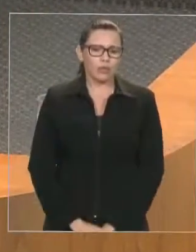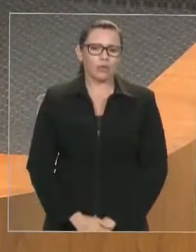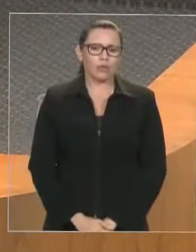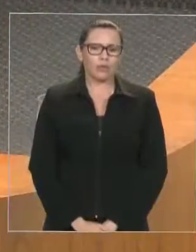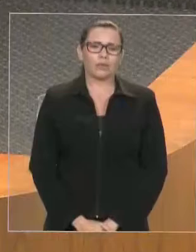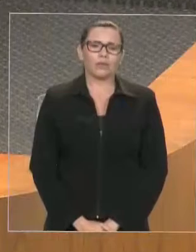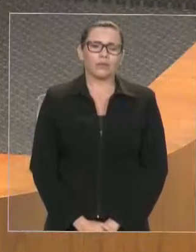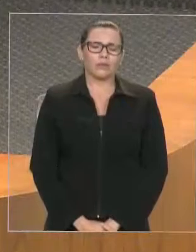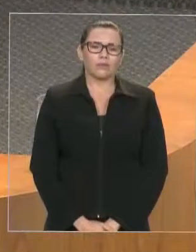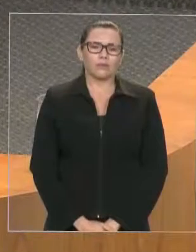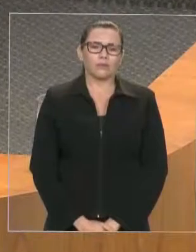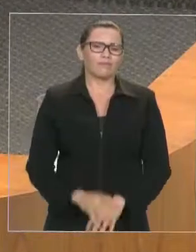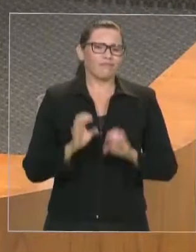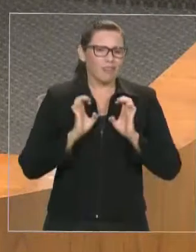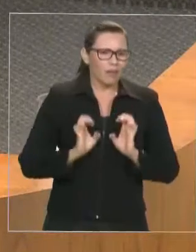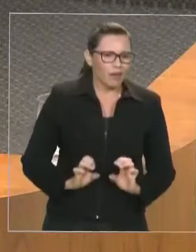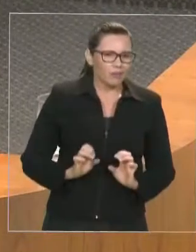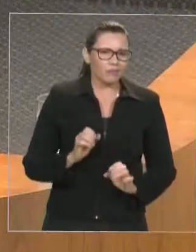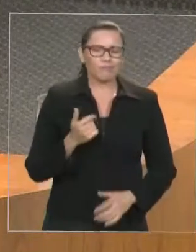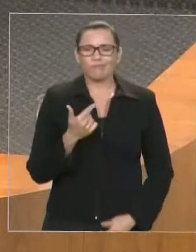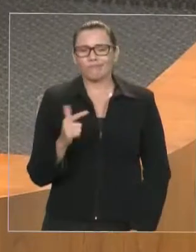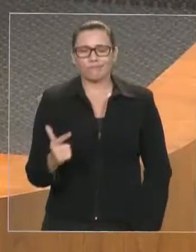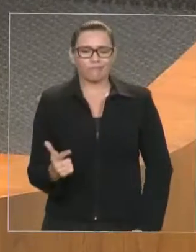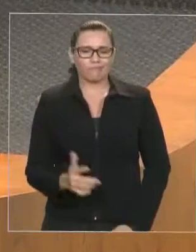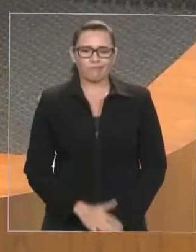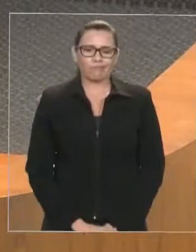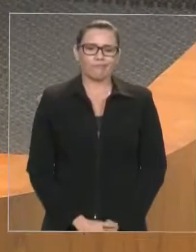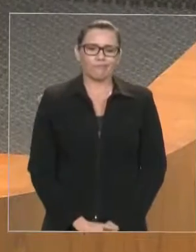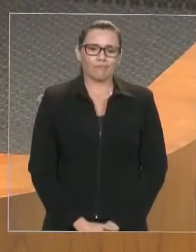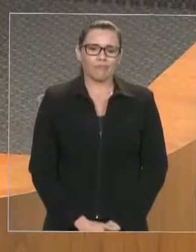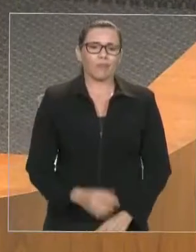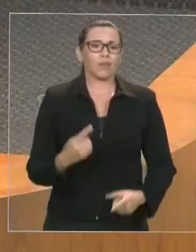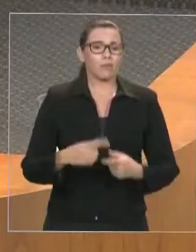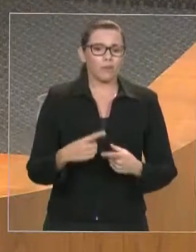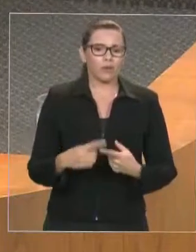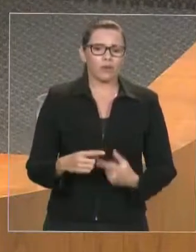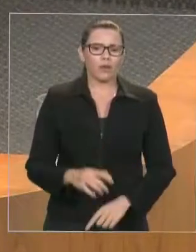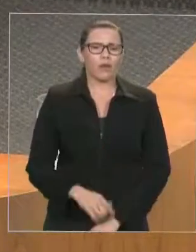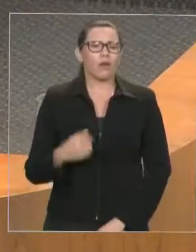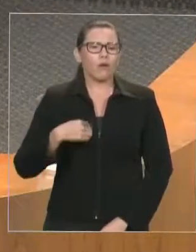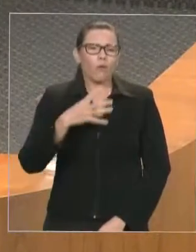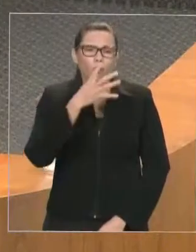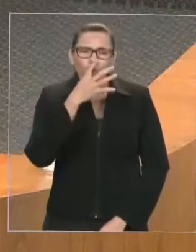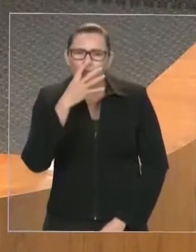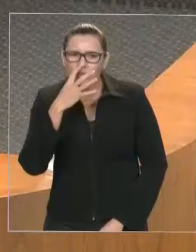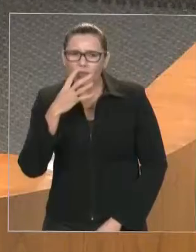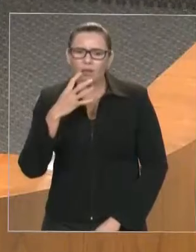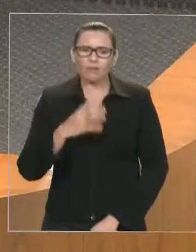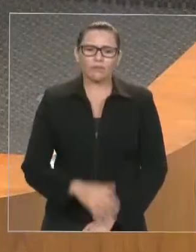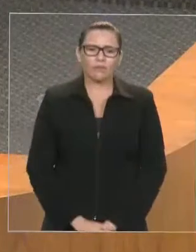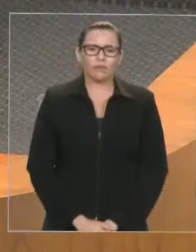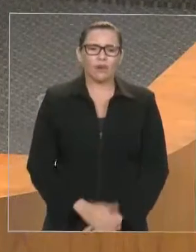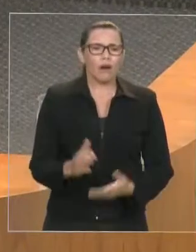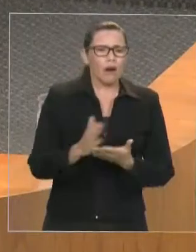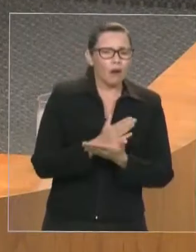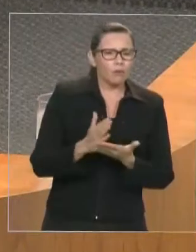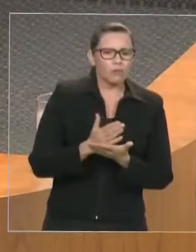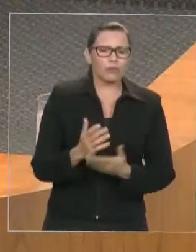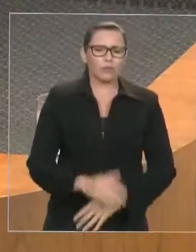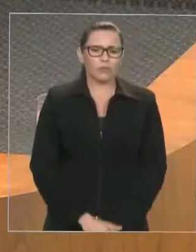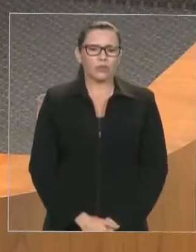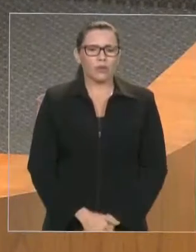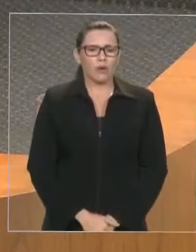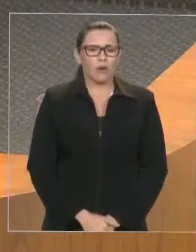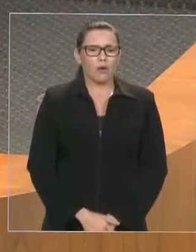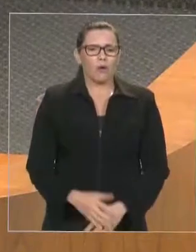comportamentos de cada um. Como hoje eu vejo aqui, aqueles que um dia também foram contra, agora,